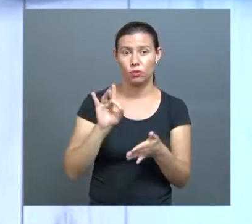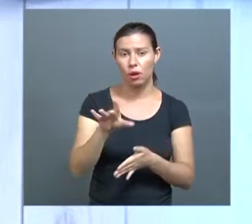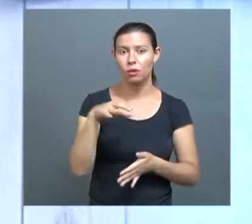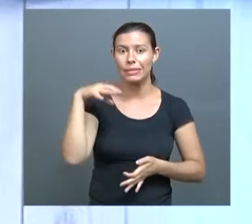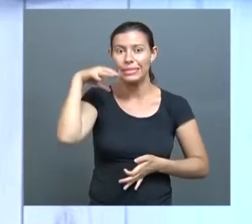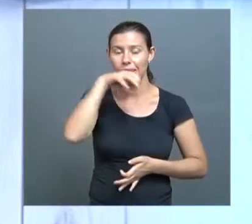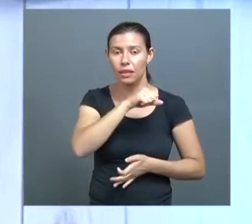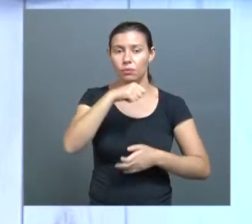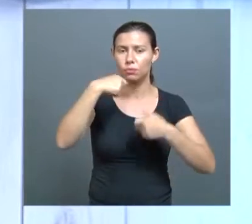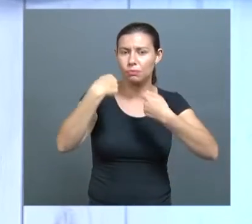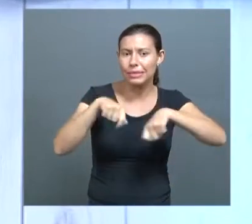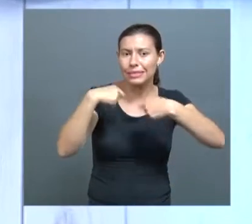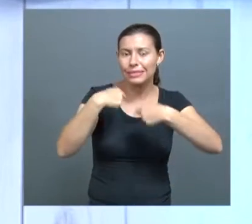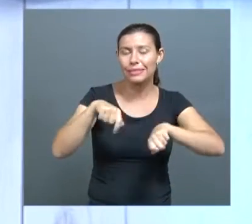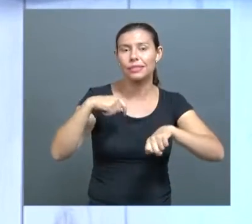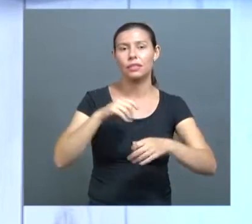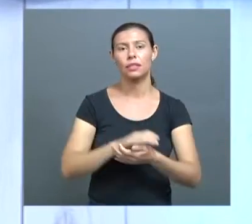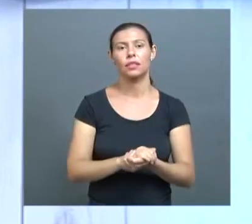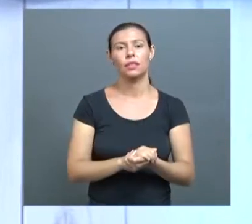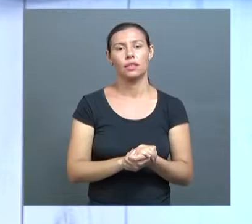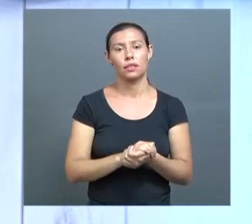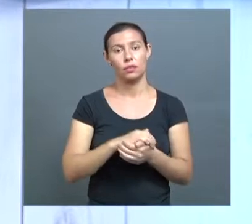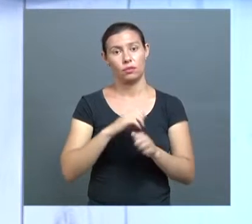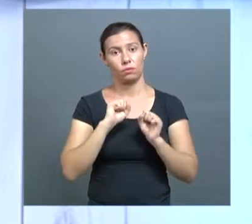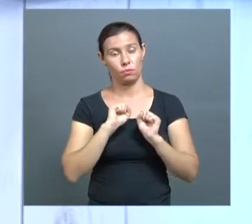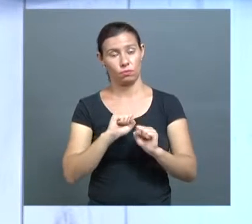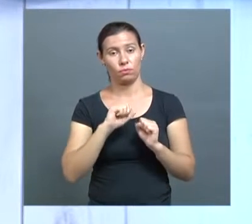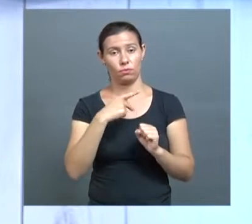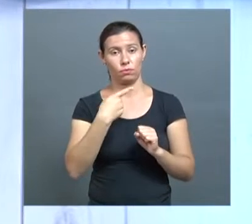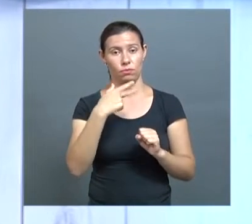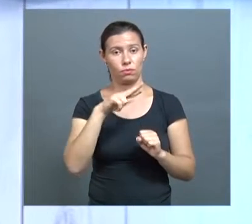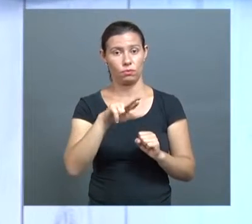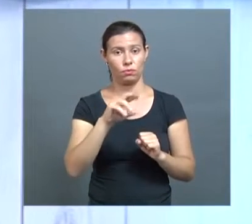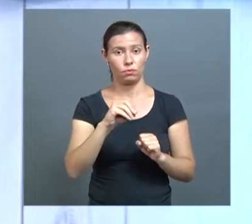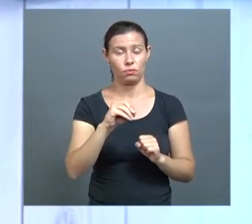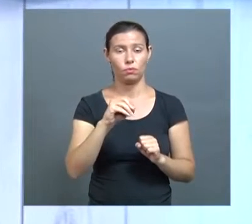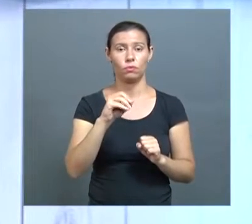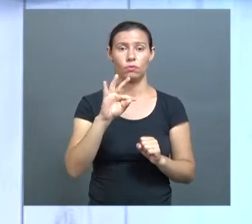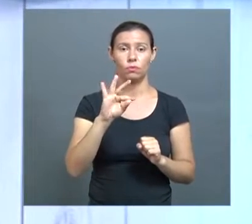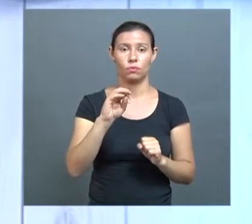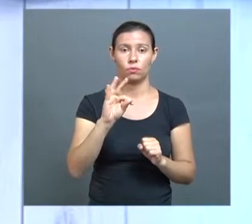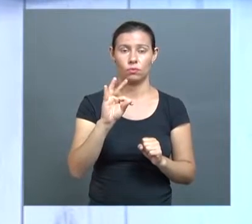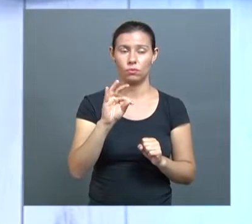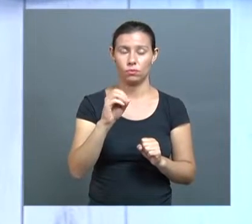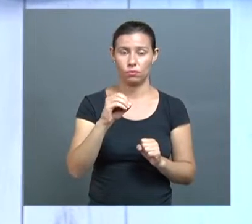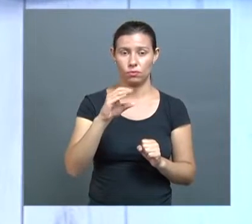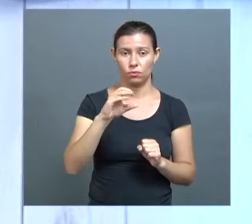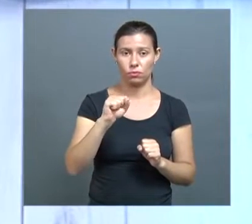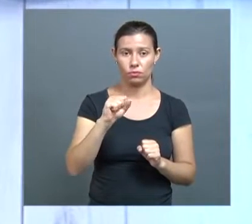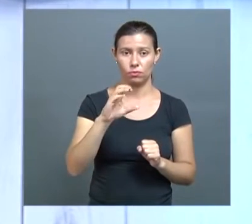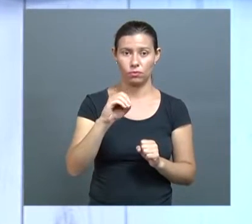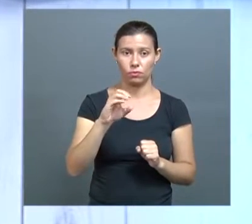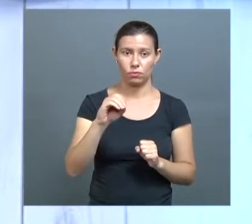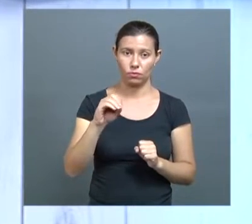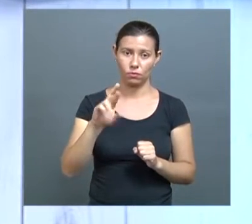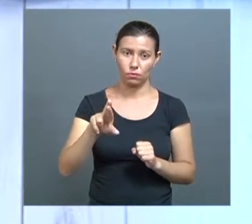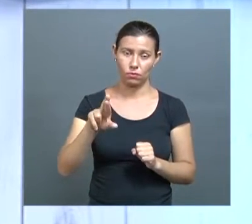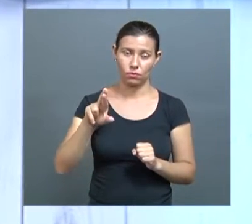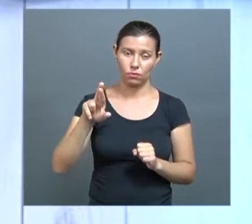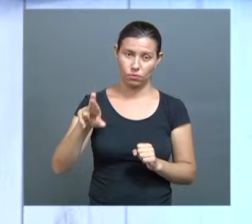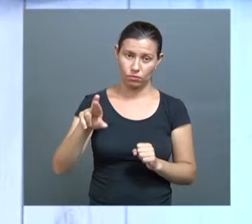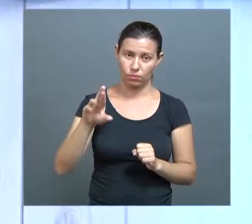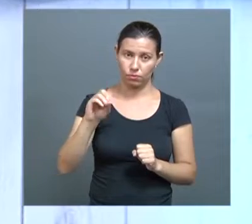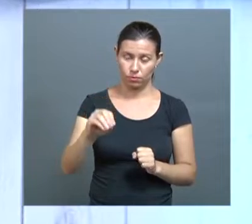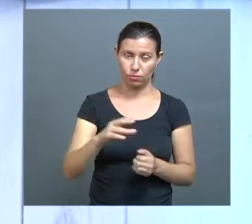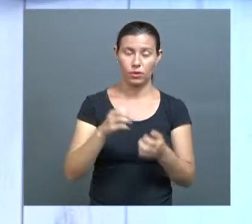emergência poderão ser atendidos no pronto-socorro do Hospital Odontológico, nossa equipe entrou em contato com a Secretaria de Comunicação